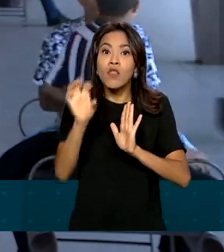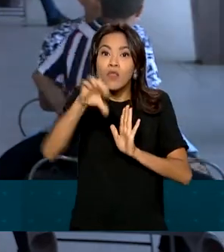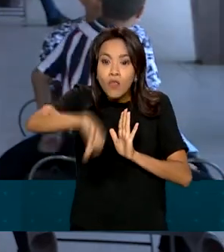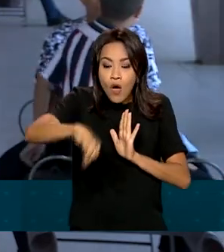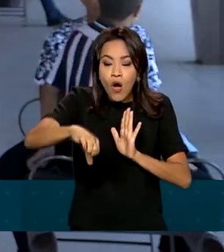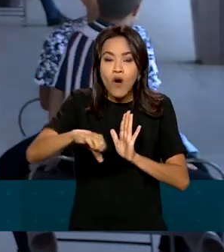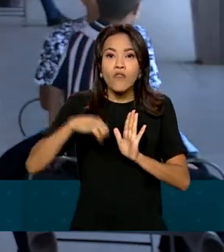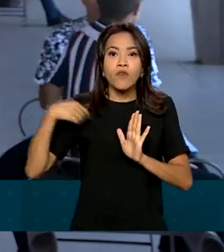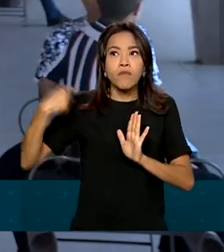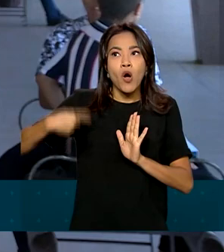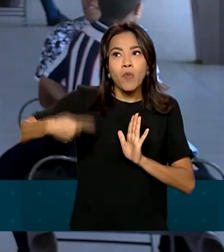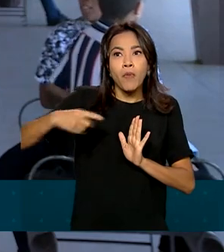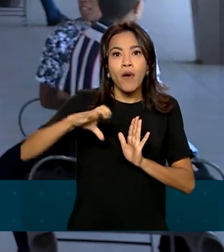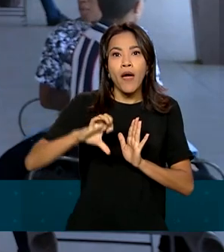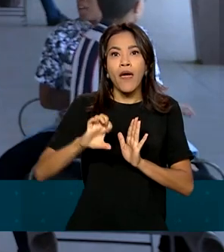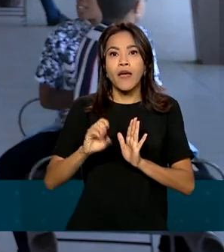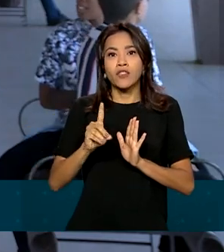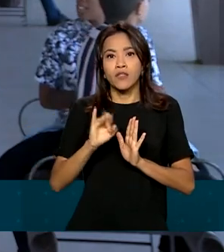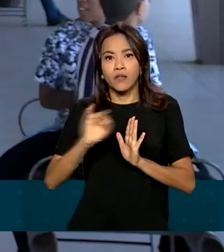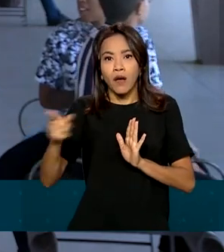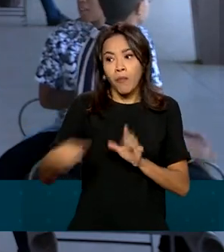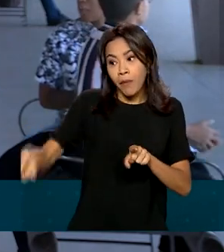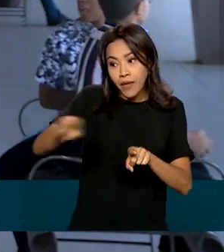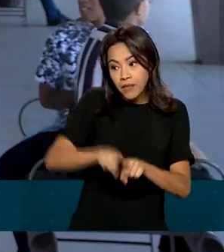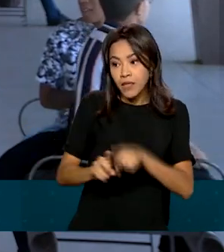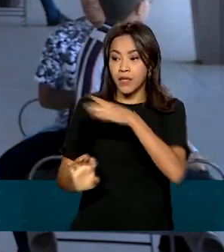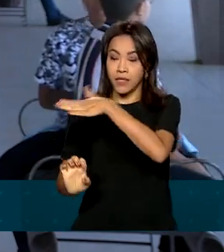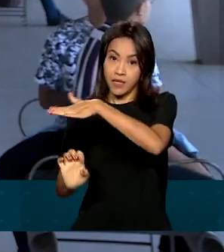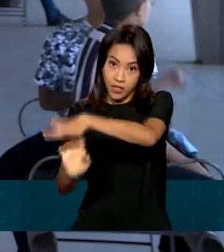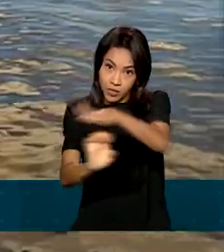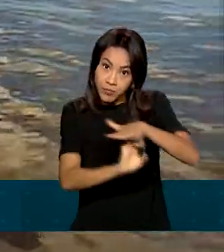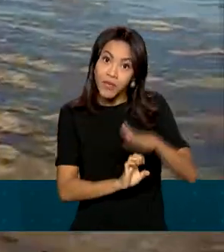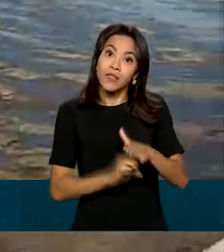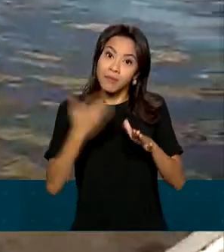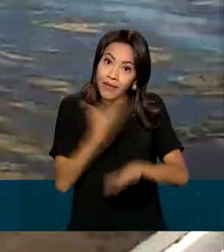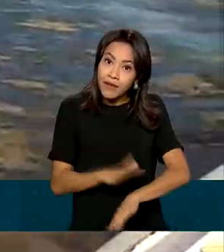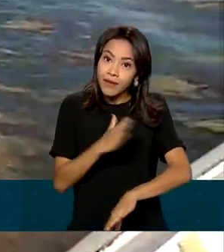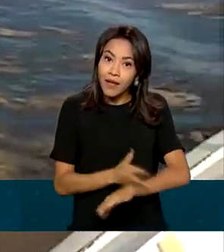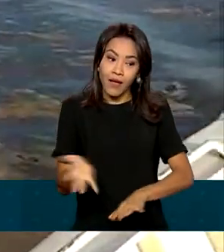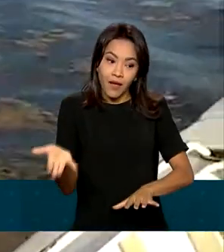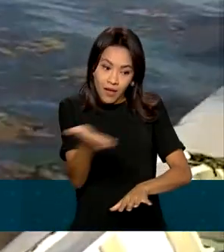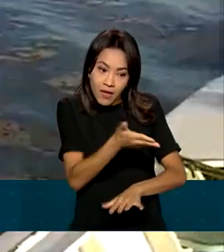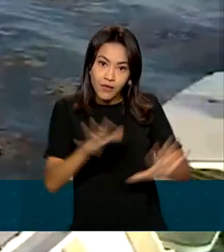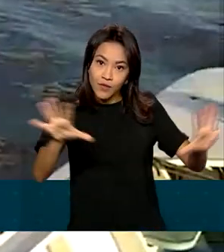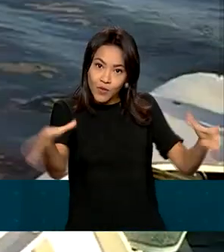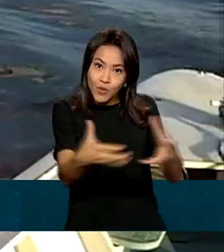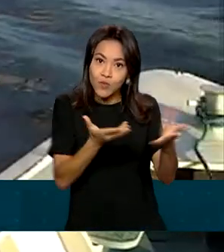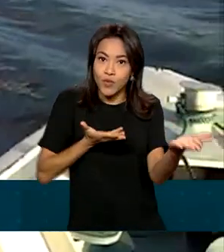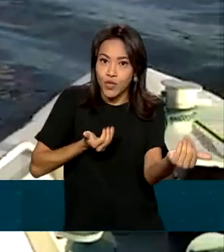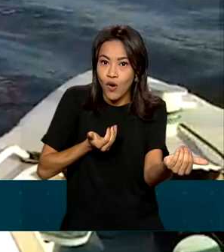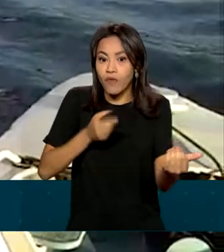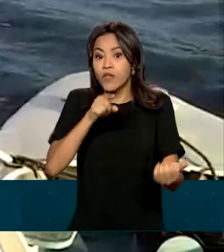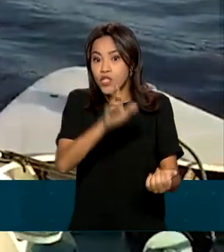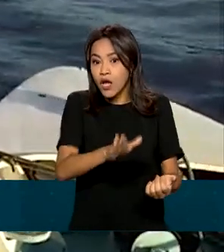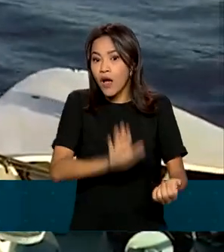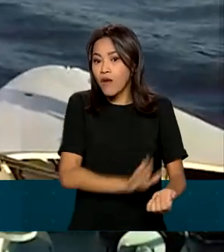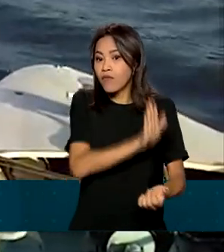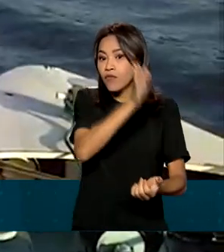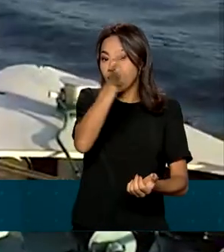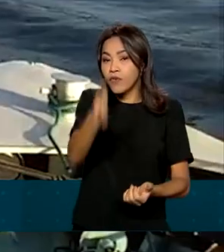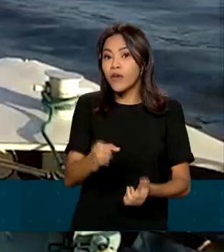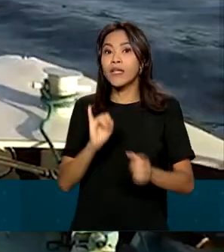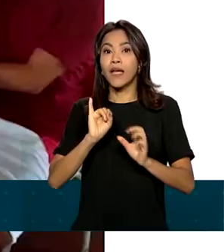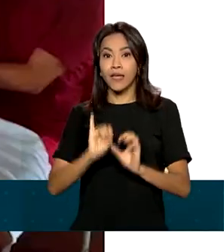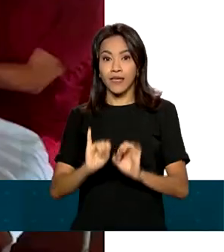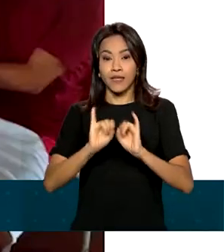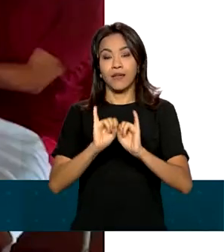que agregaram parceiros públicos e privados na capacitação desse grupo. O movimento desembarcou, inclusive, no arquipélago do Marajó,